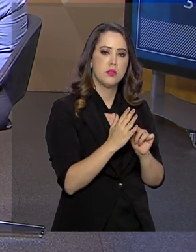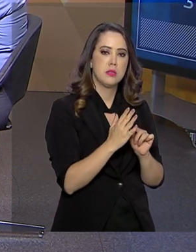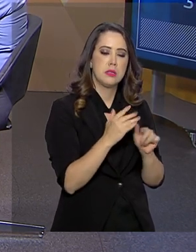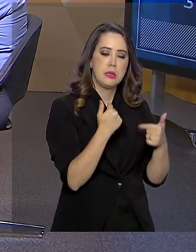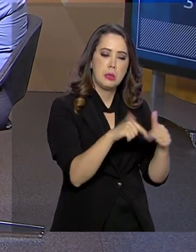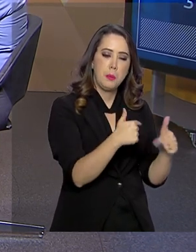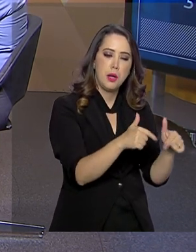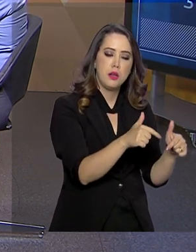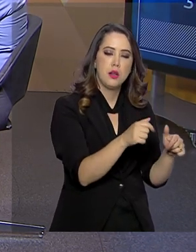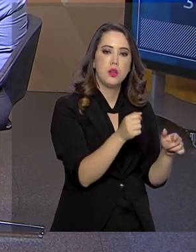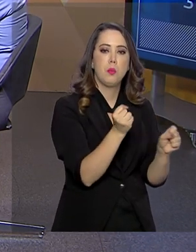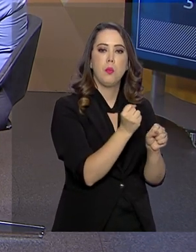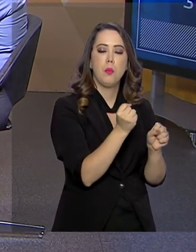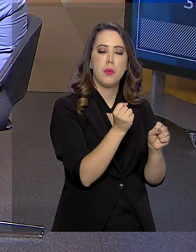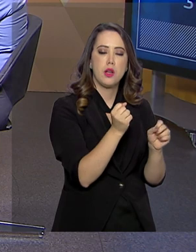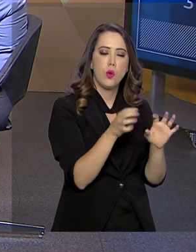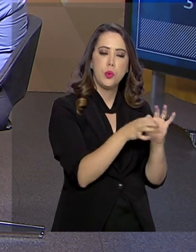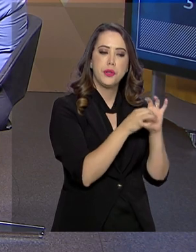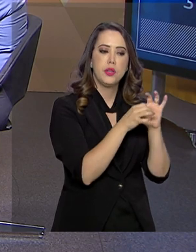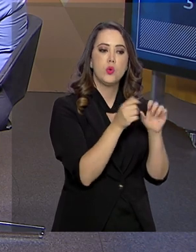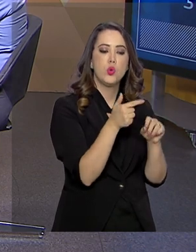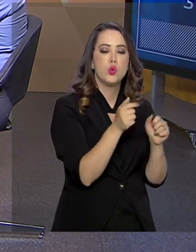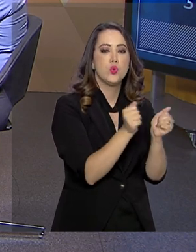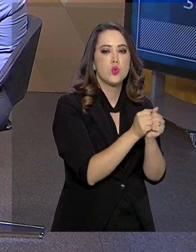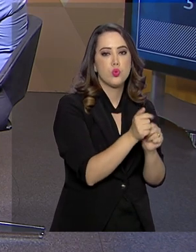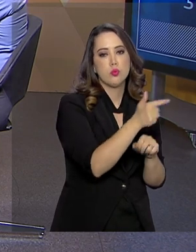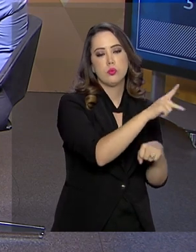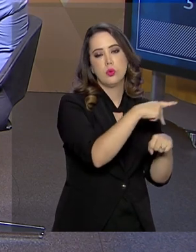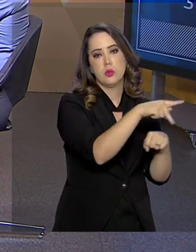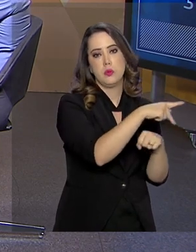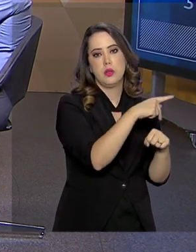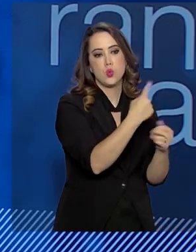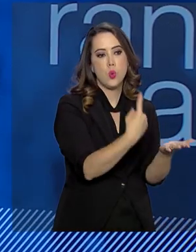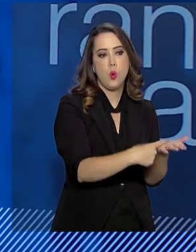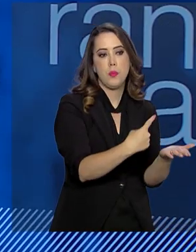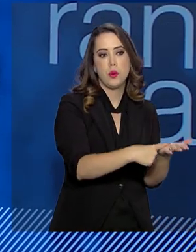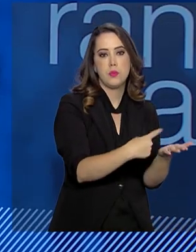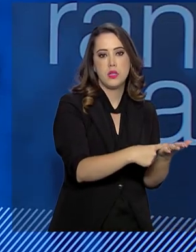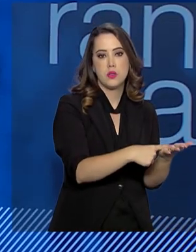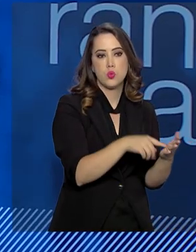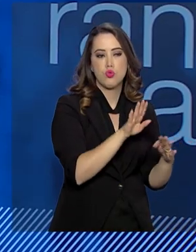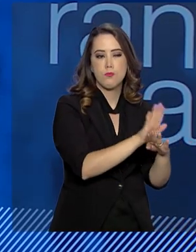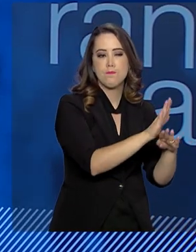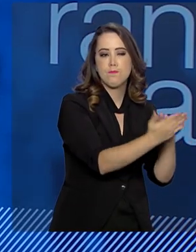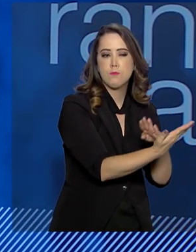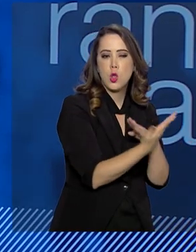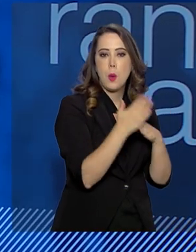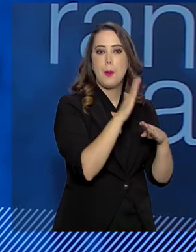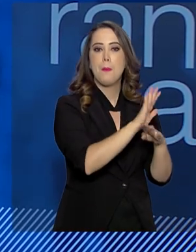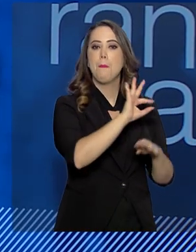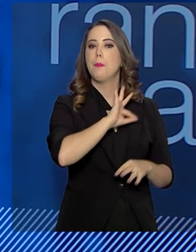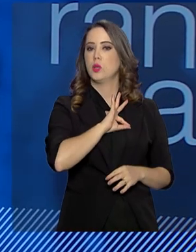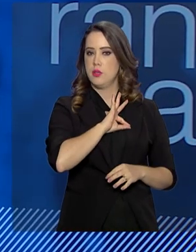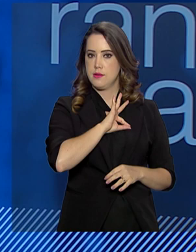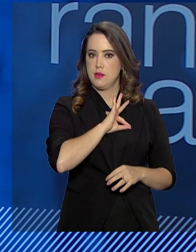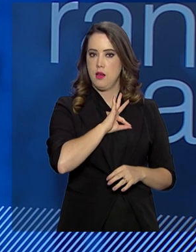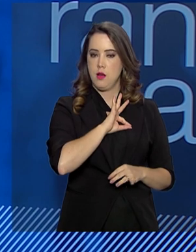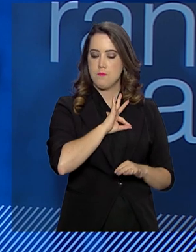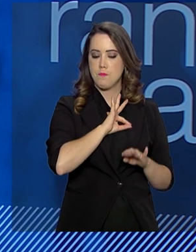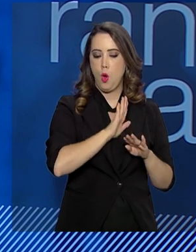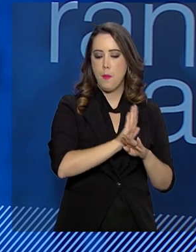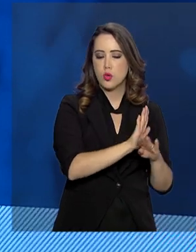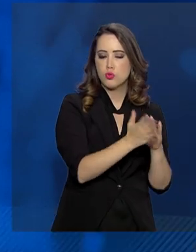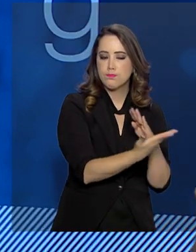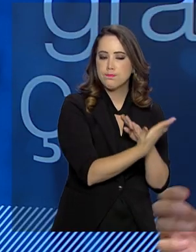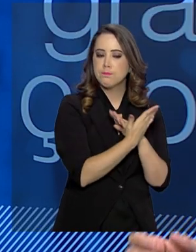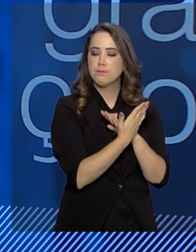realidade para construir junto com os outros países um acordo de cooperação policial, que é uma demanda muito antiga dos policiais.